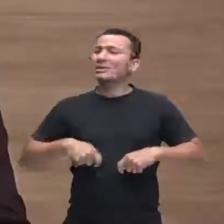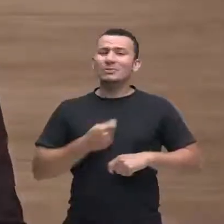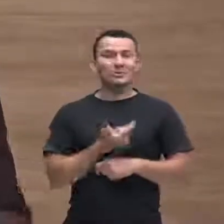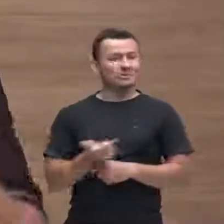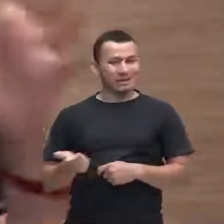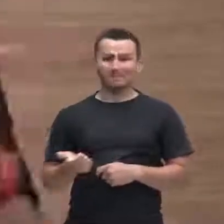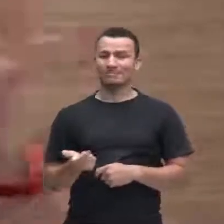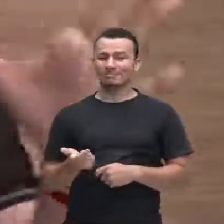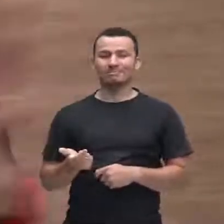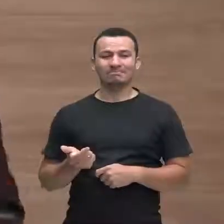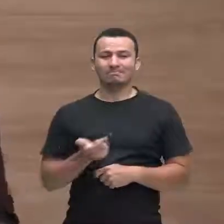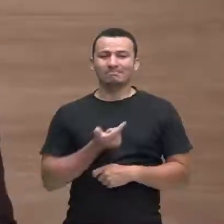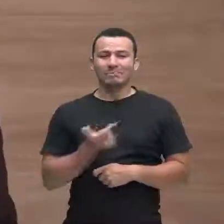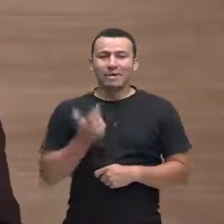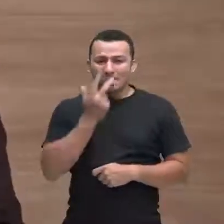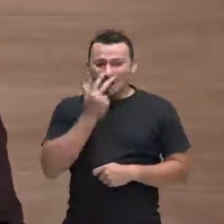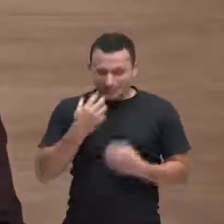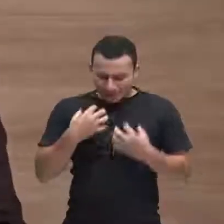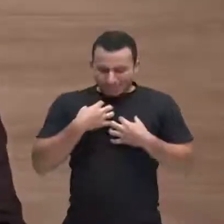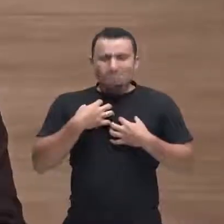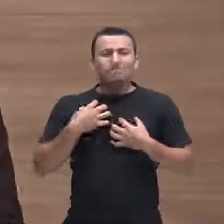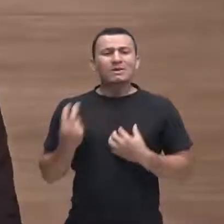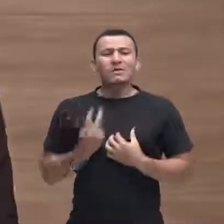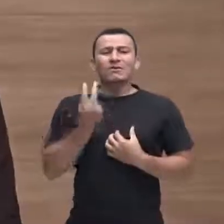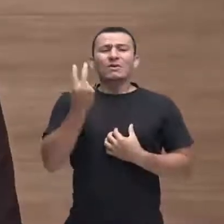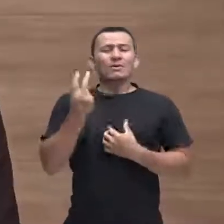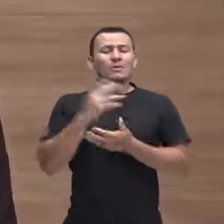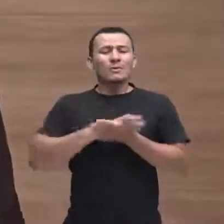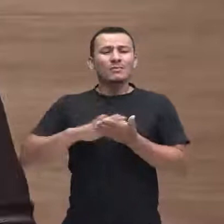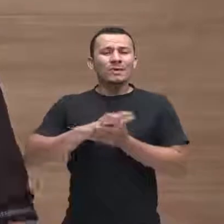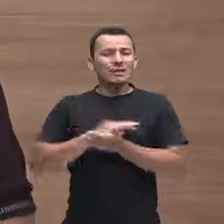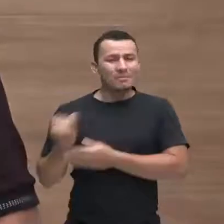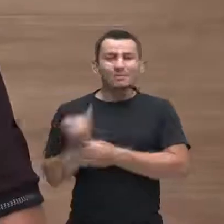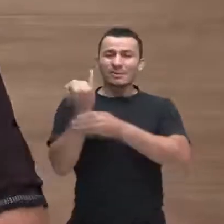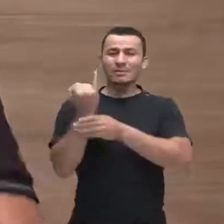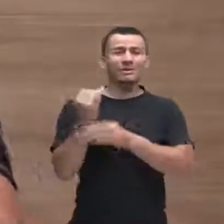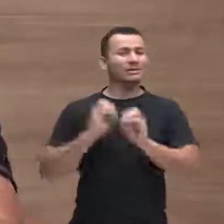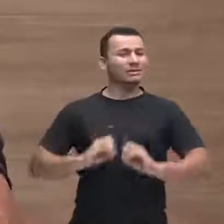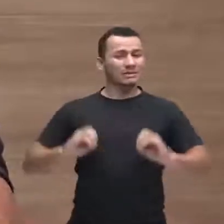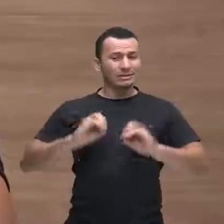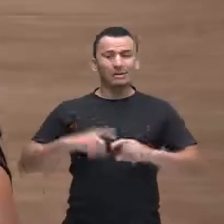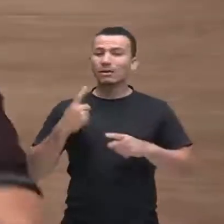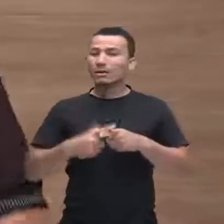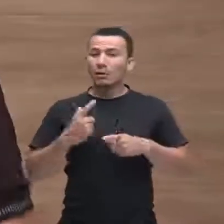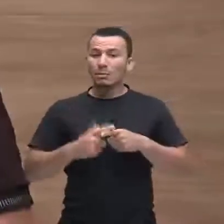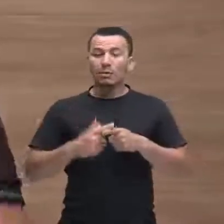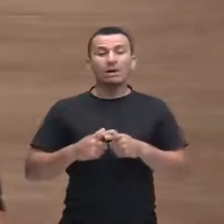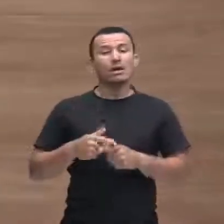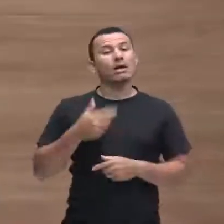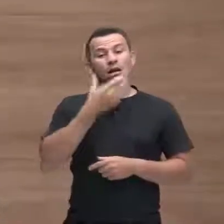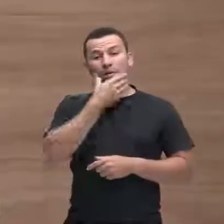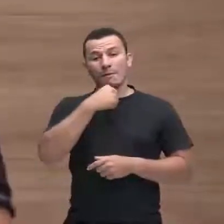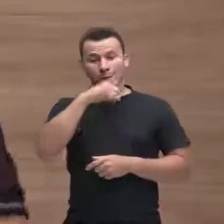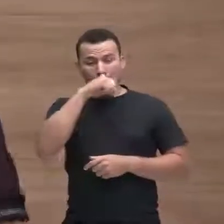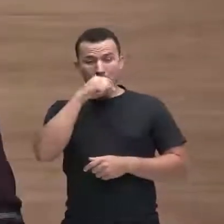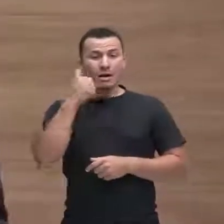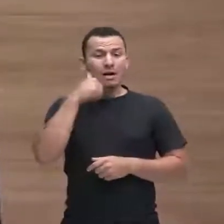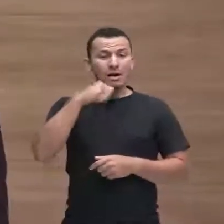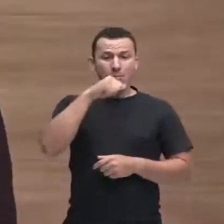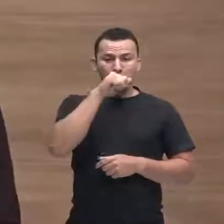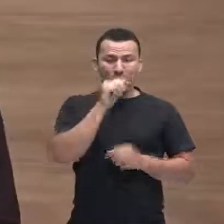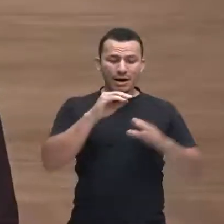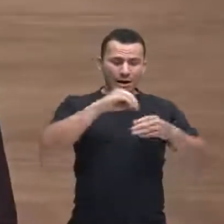não tinha importância para ninguém. Por quê? Pai e mãe não se falavam dentro de casa, mas